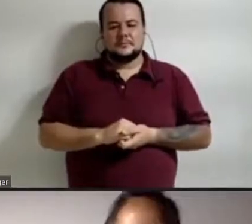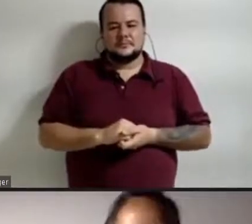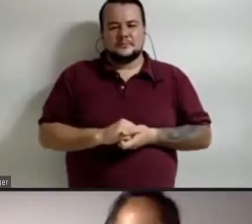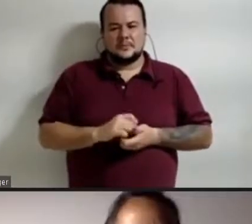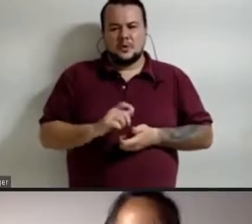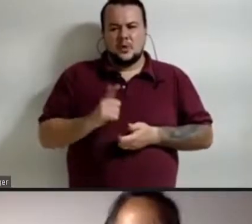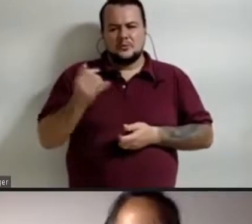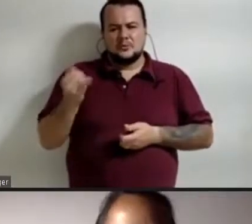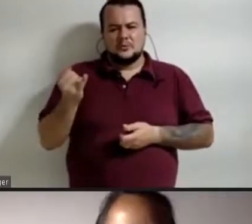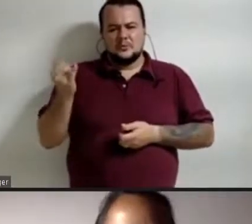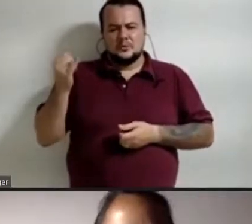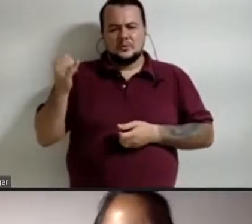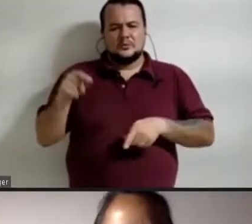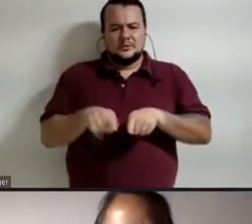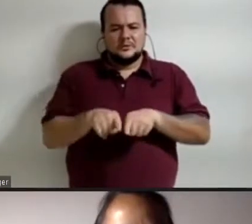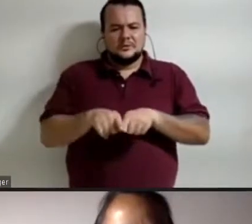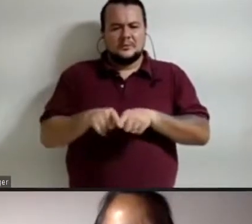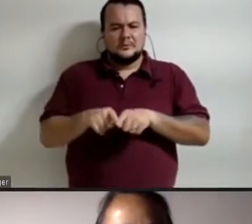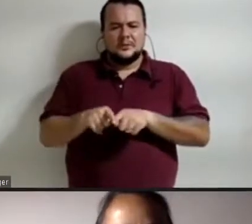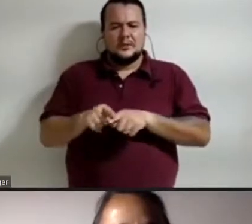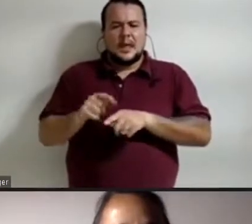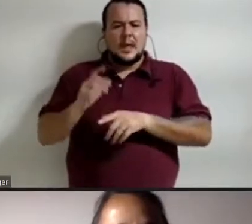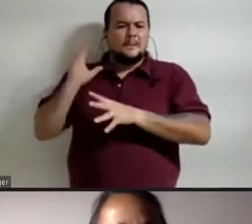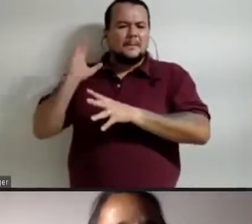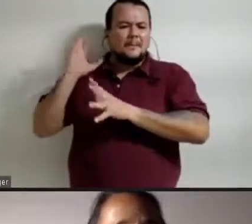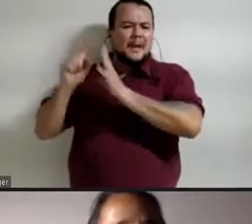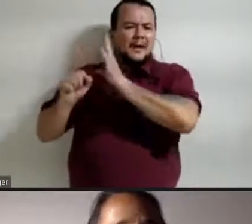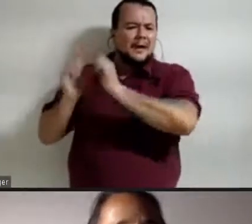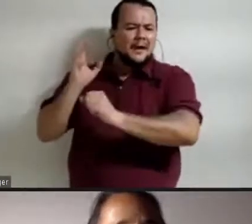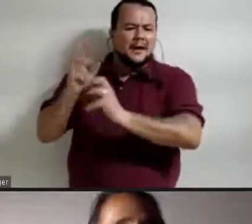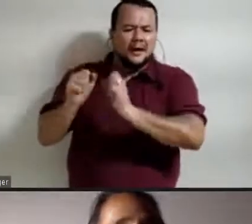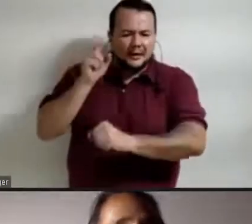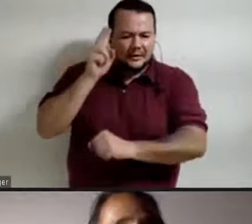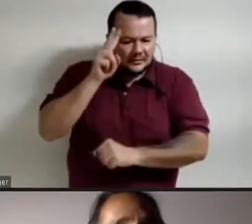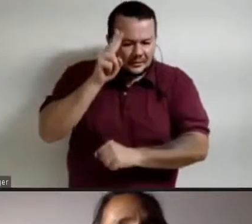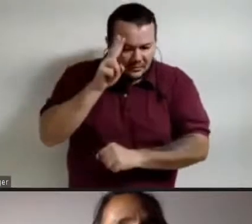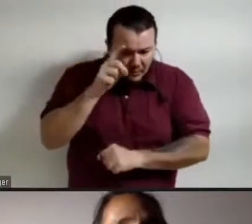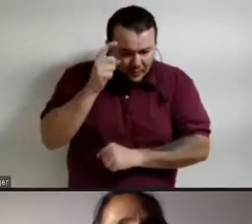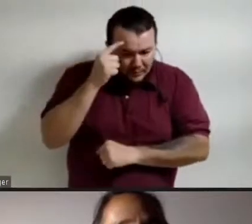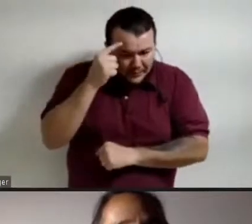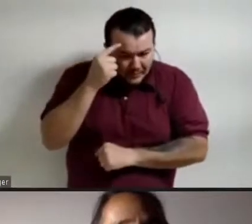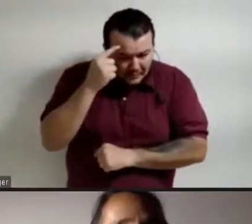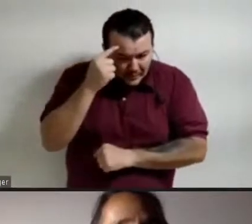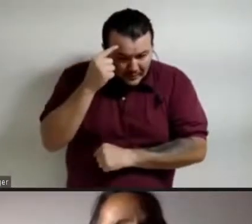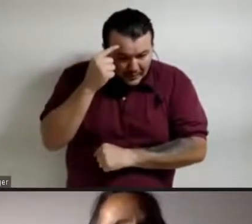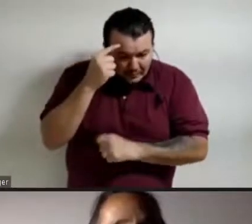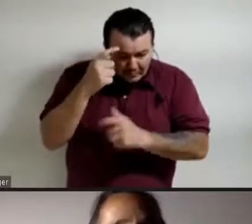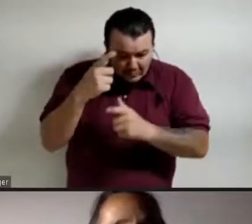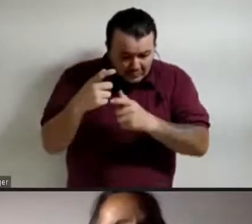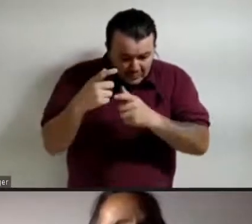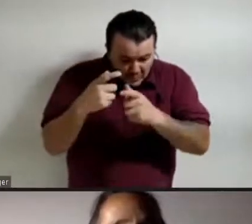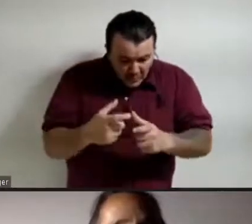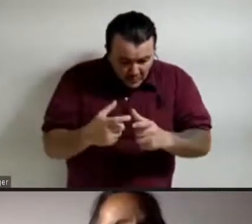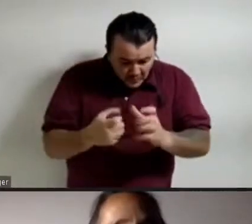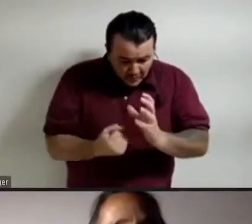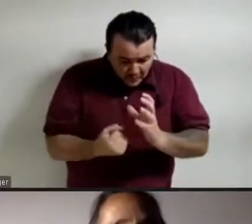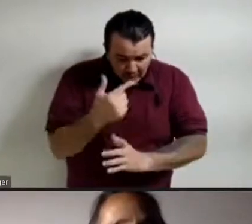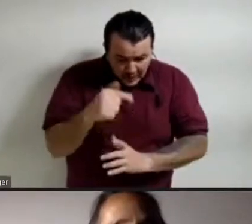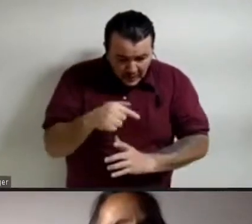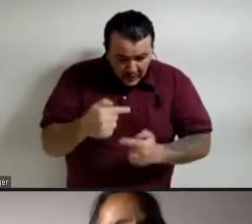também é recuperar a história, recuperar um pensamento bem localizado, produzido,